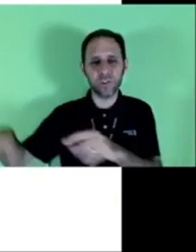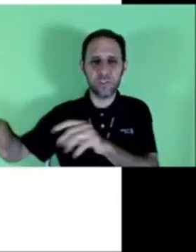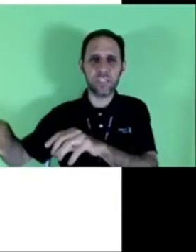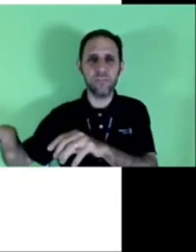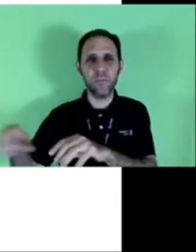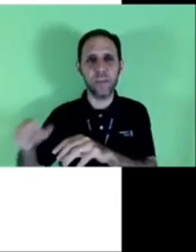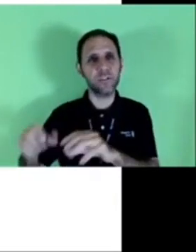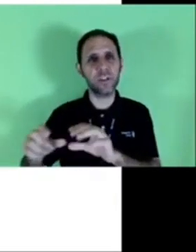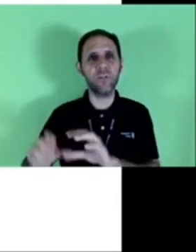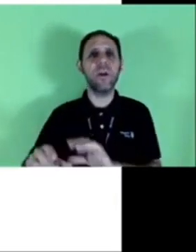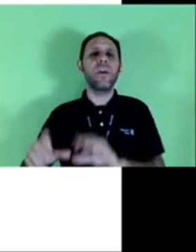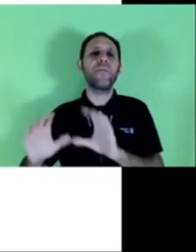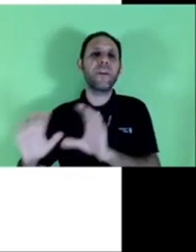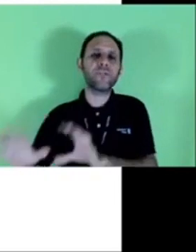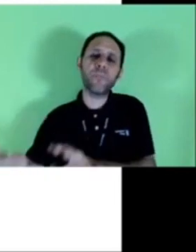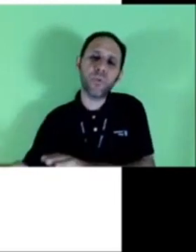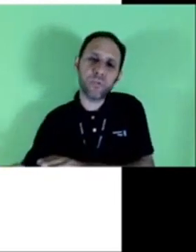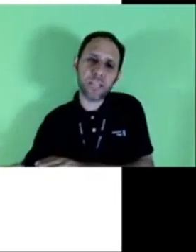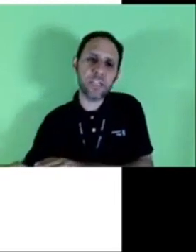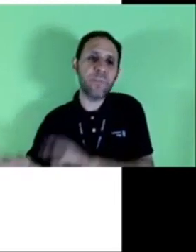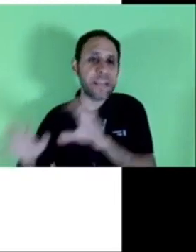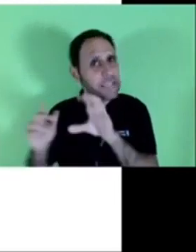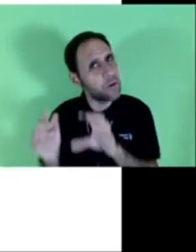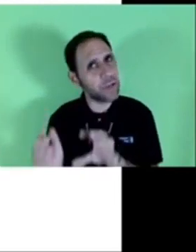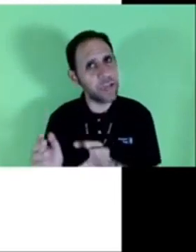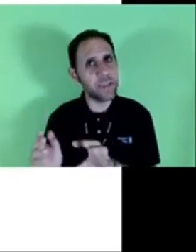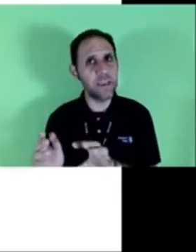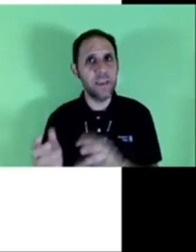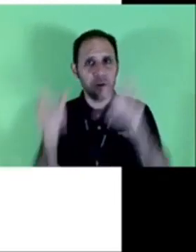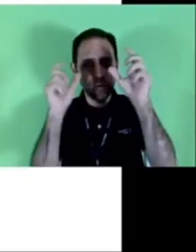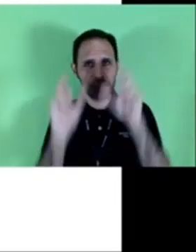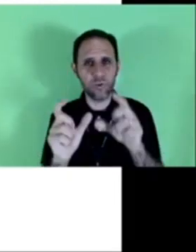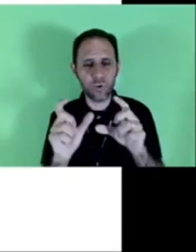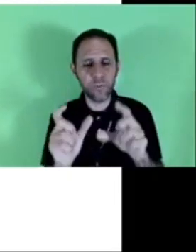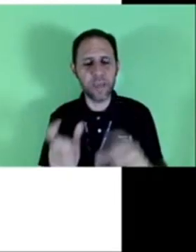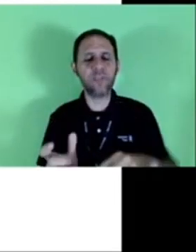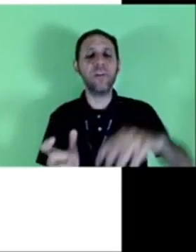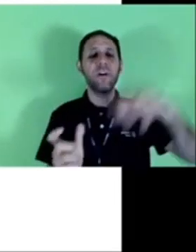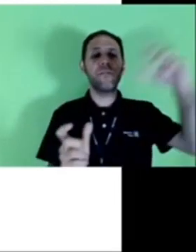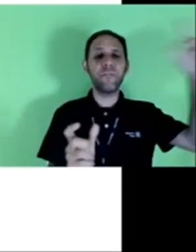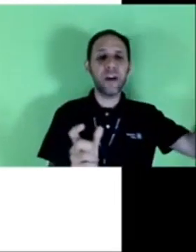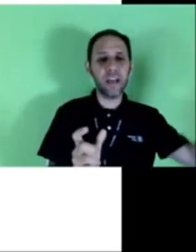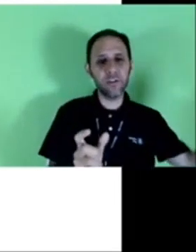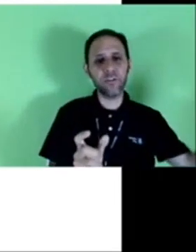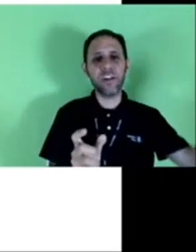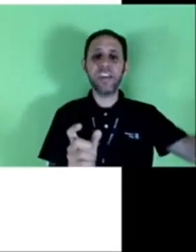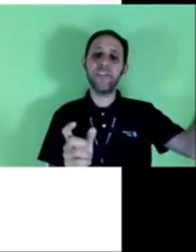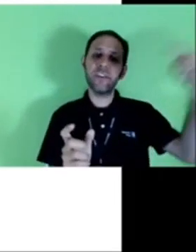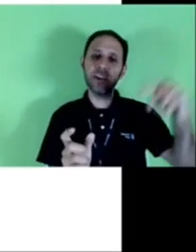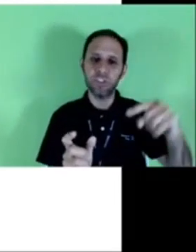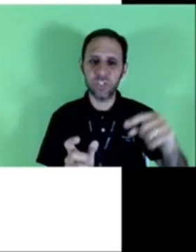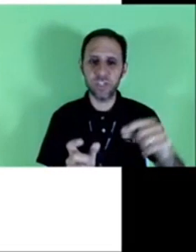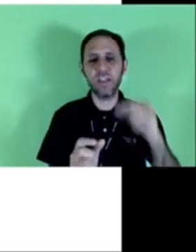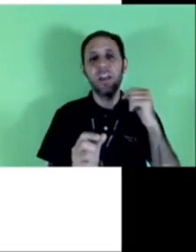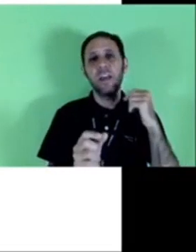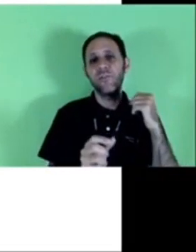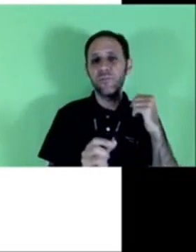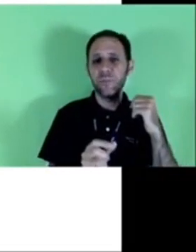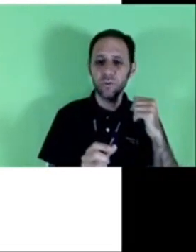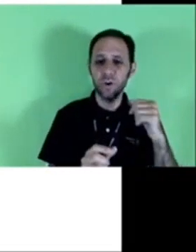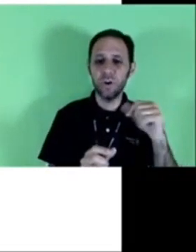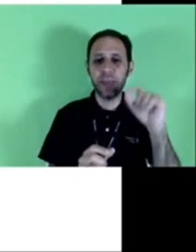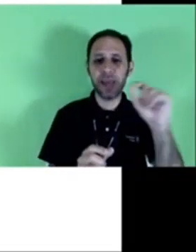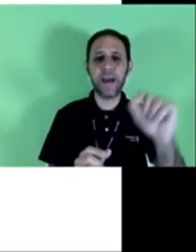eu não posso nesse momento, então eu faço uma procuração para que alguém com esse documento vá lá no correio e retire